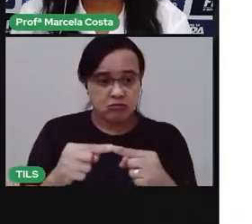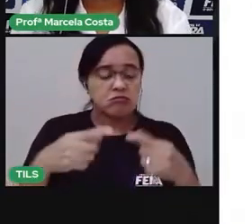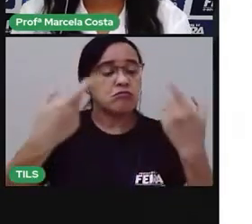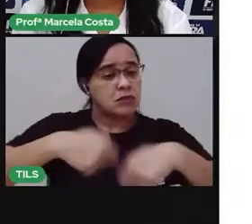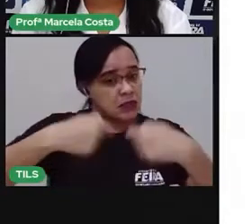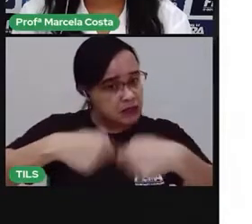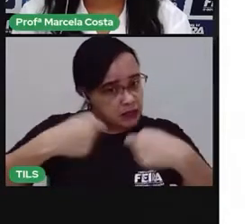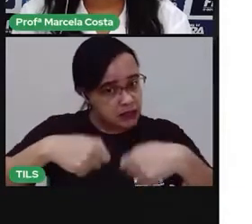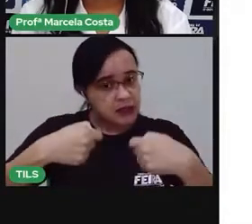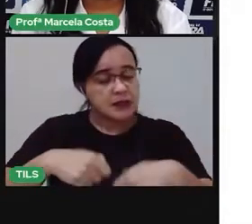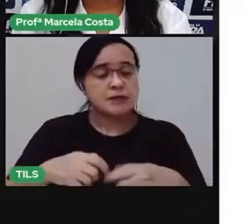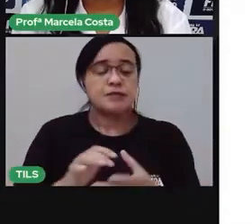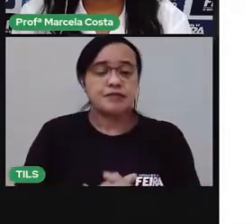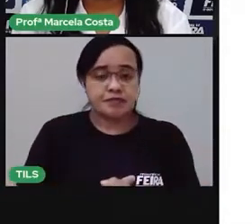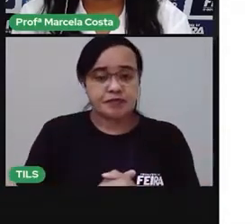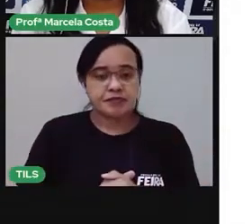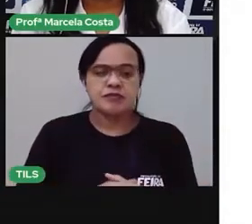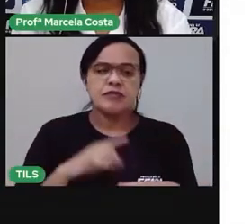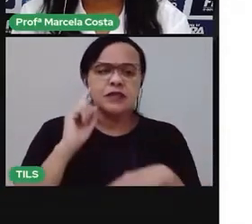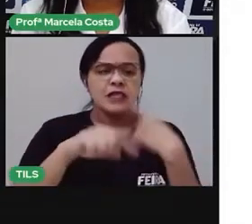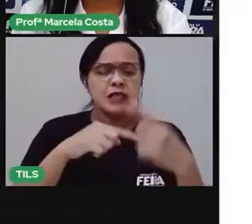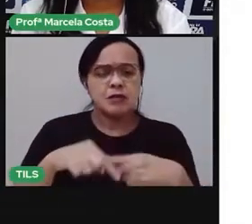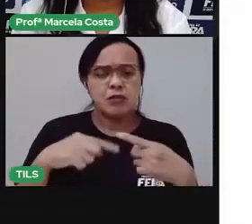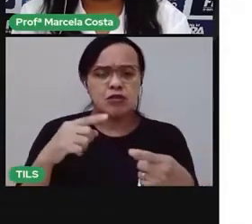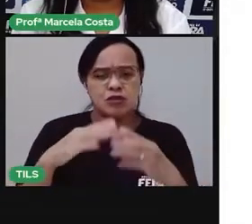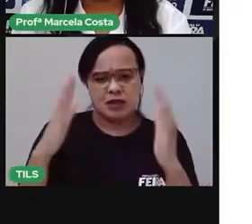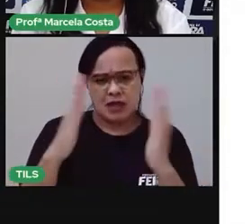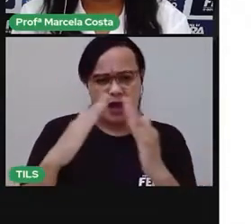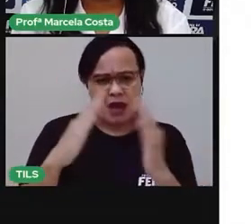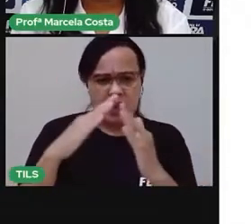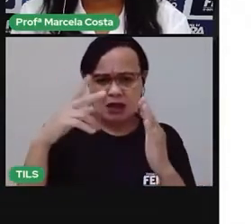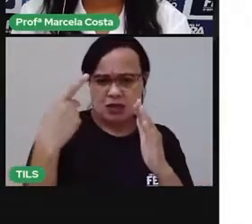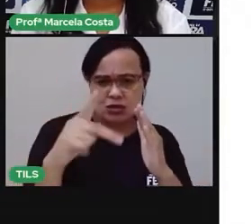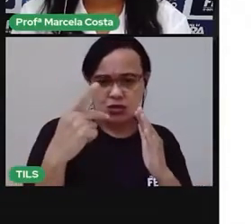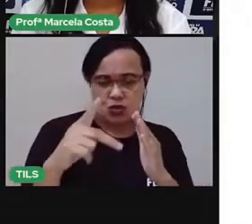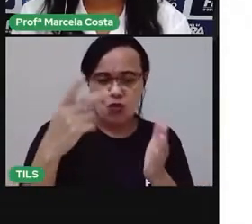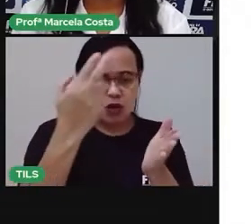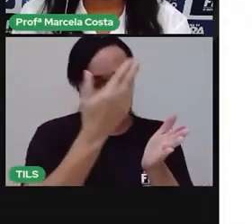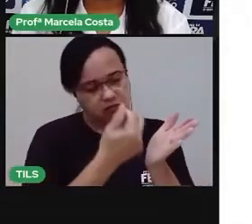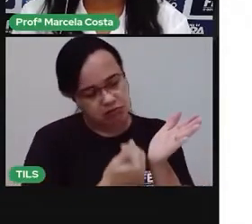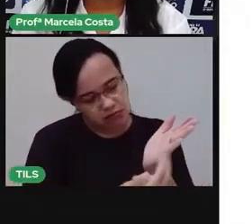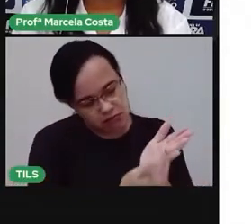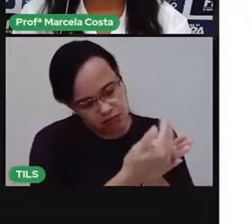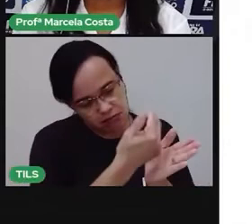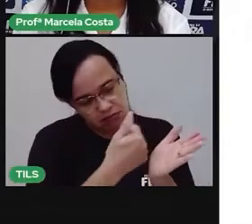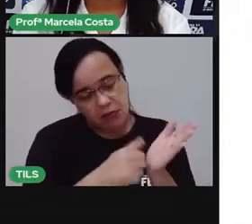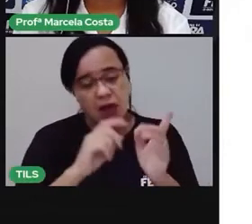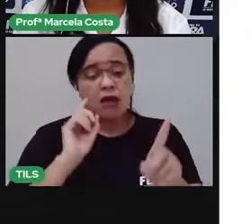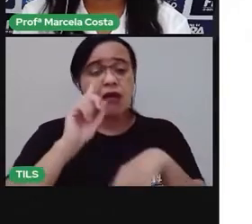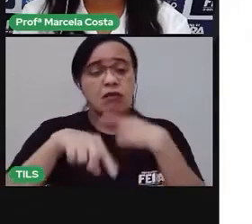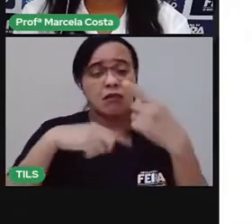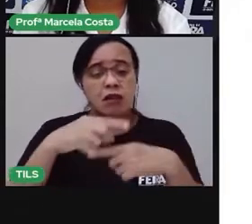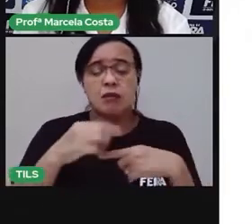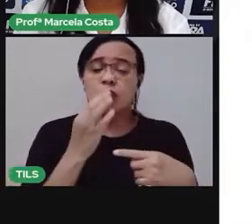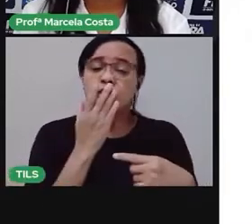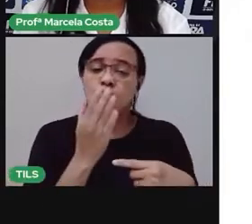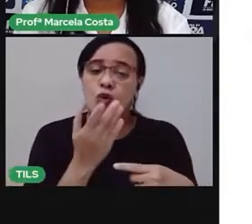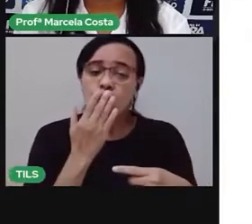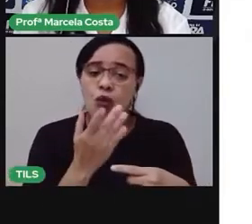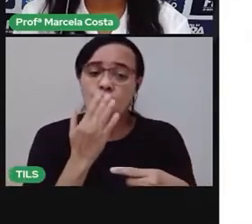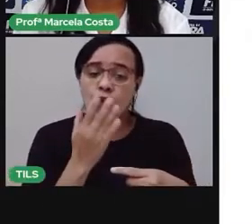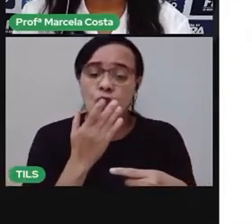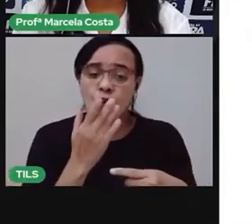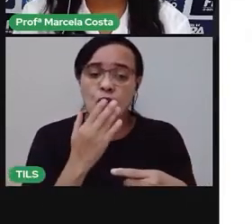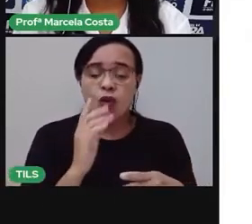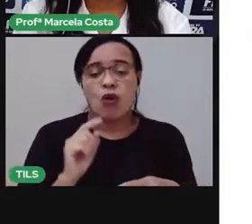Pinte o espaço que você mais gosta de ficar e faça um X no espaço que você menos gosta de